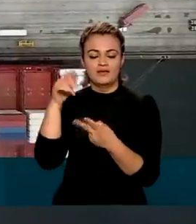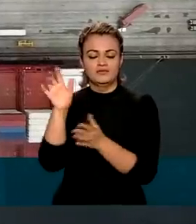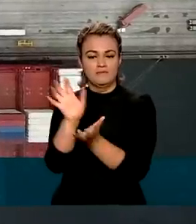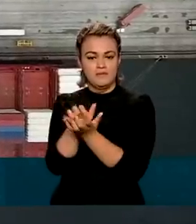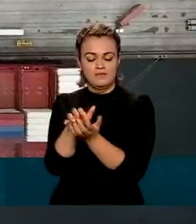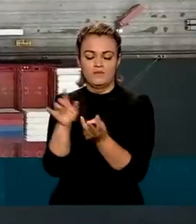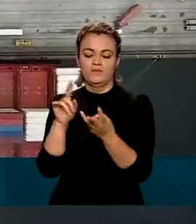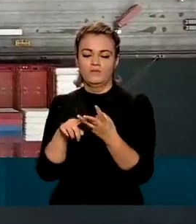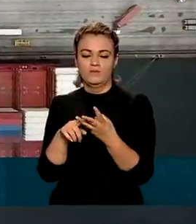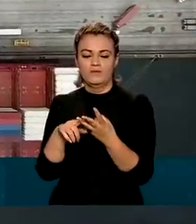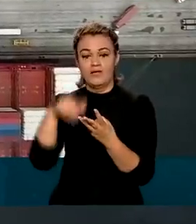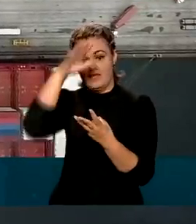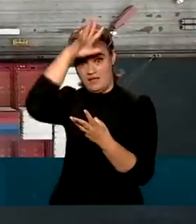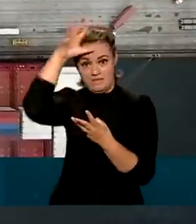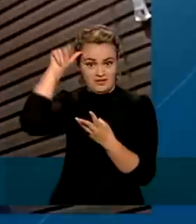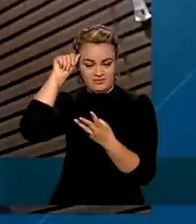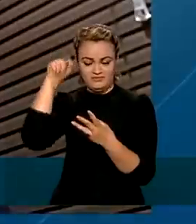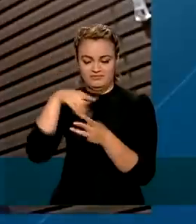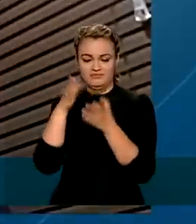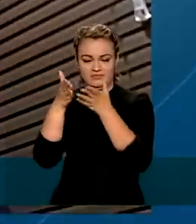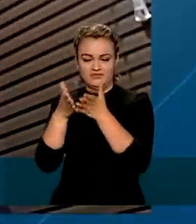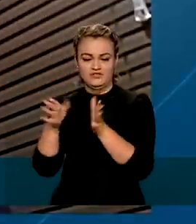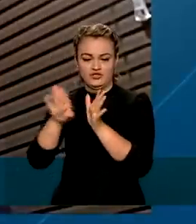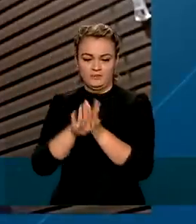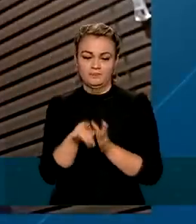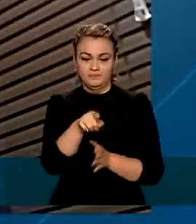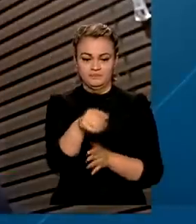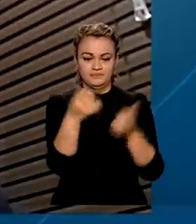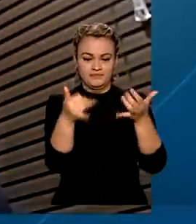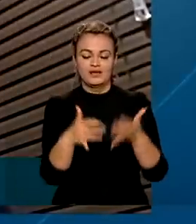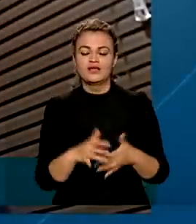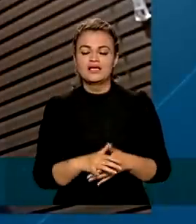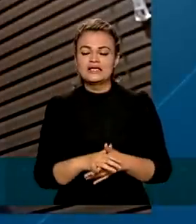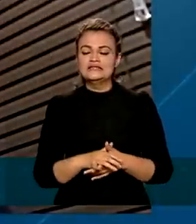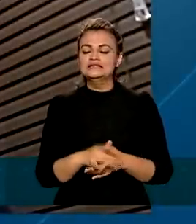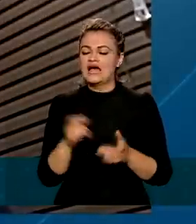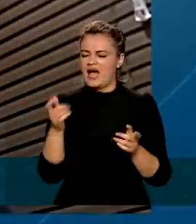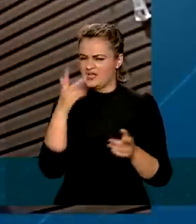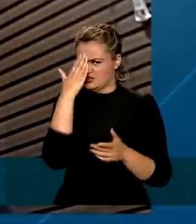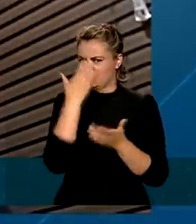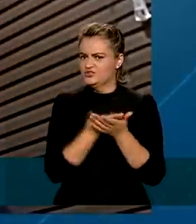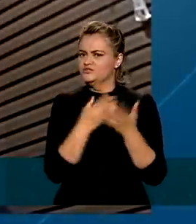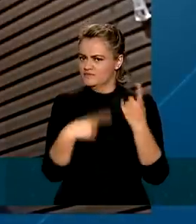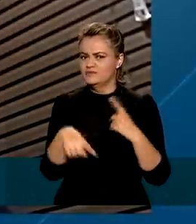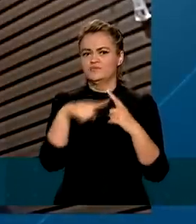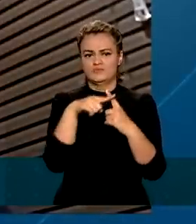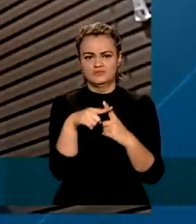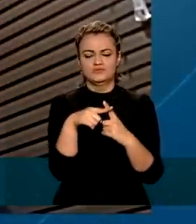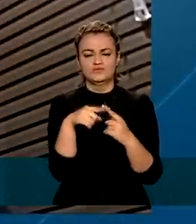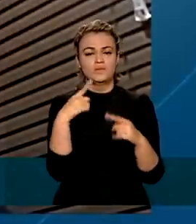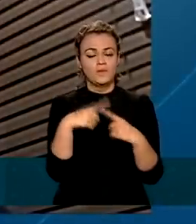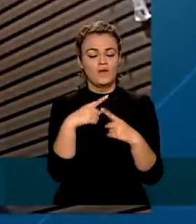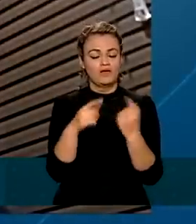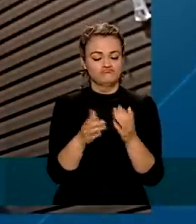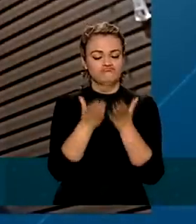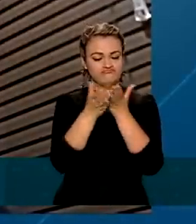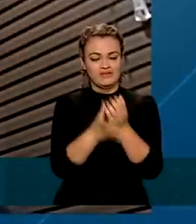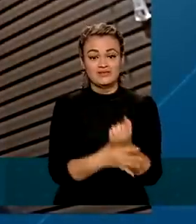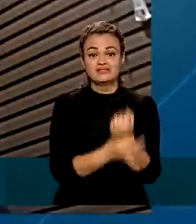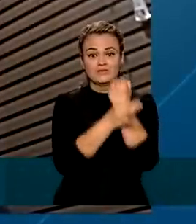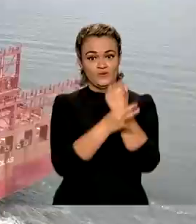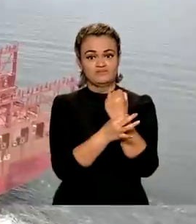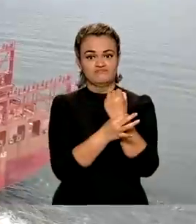Pernambuco e Manaus, no Amazonas. A gente entende que vai ser muito positivo, tanto por causa da segurança que a